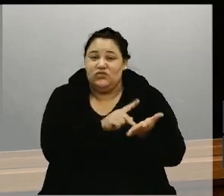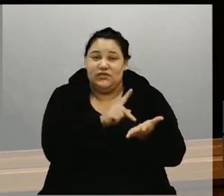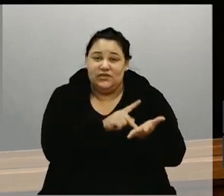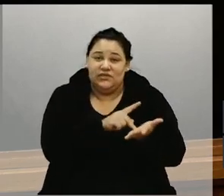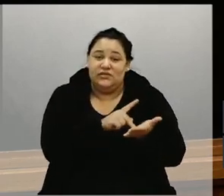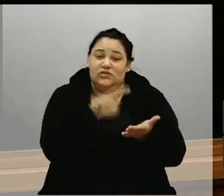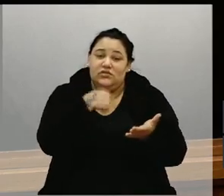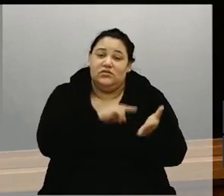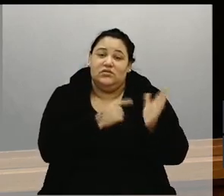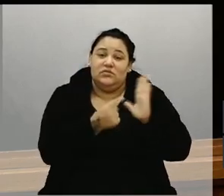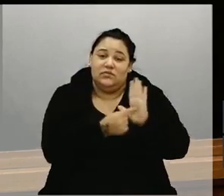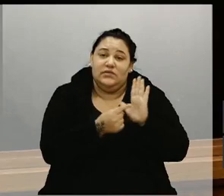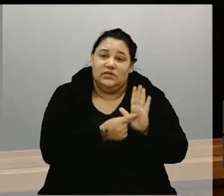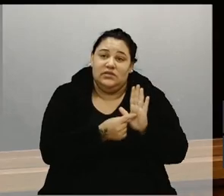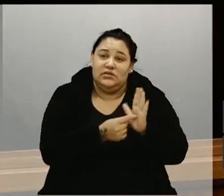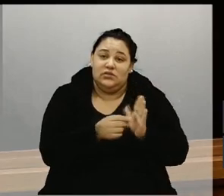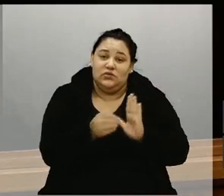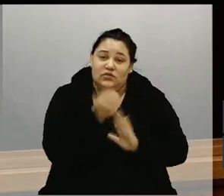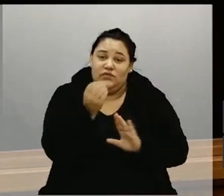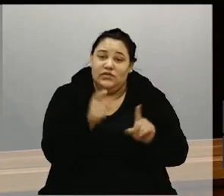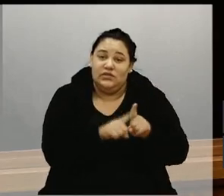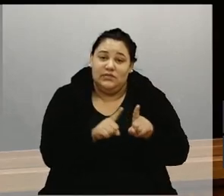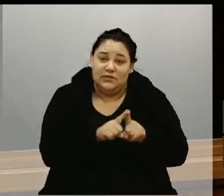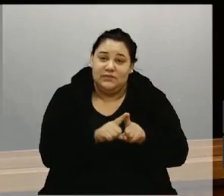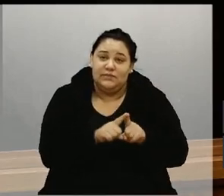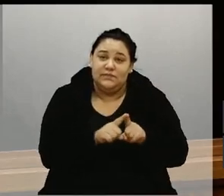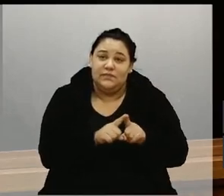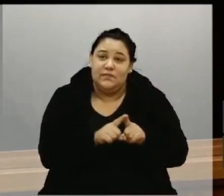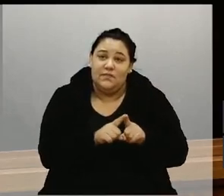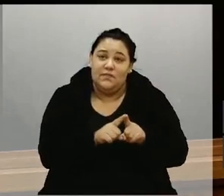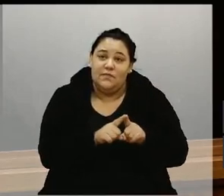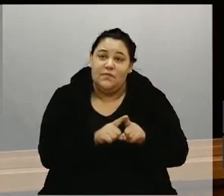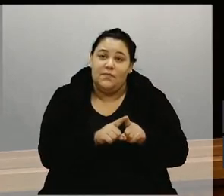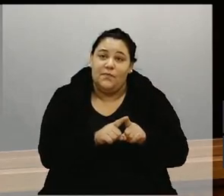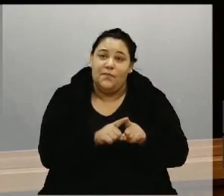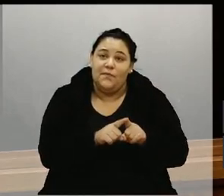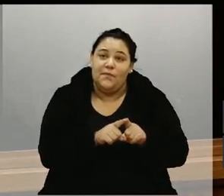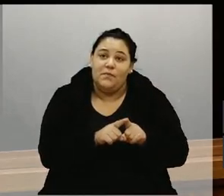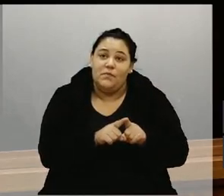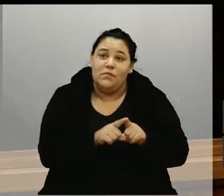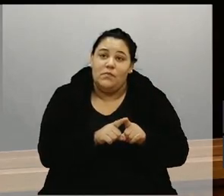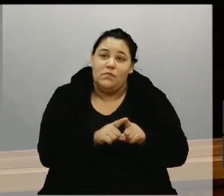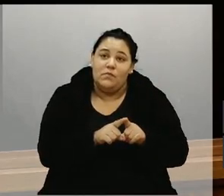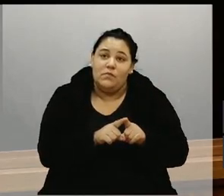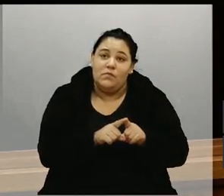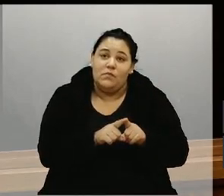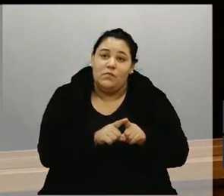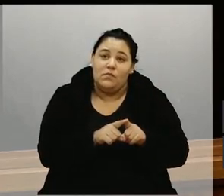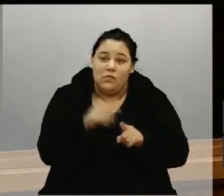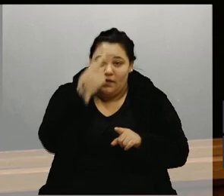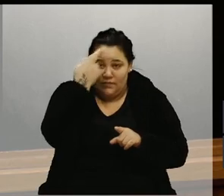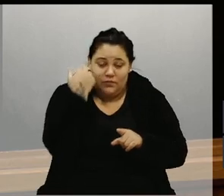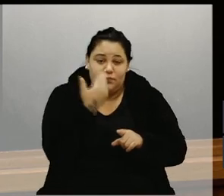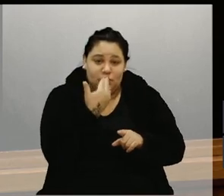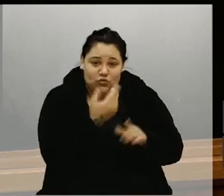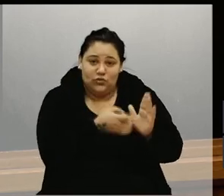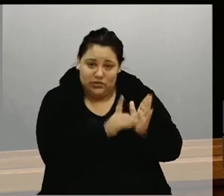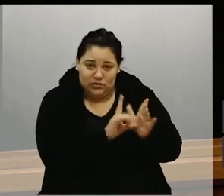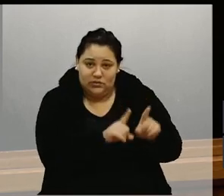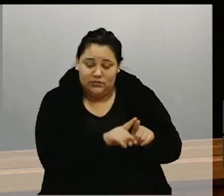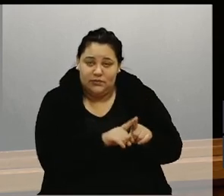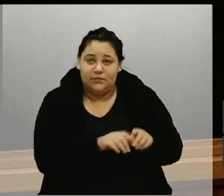apresentando esse ofício. Sua parte, vereadora. Sua parte, o vereador Rafael tinha pedido antes.